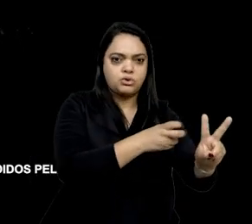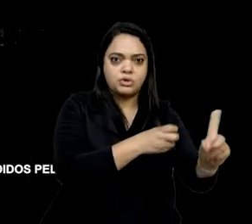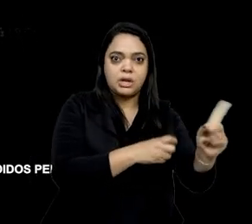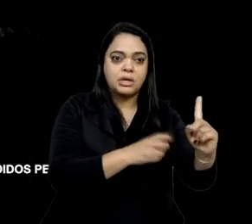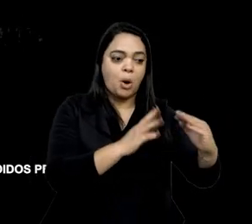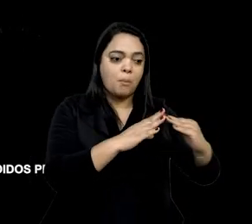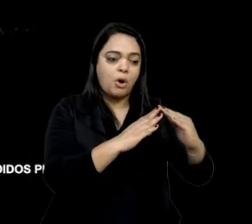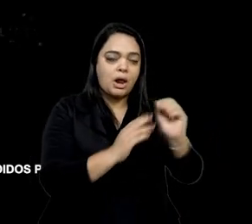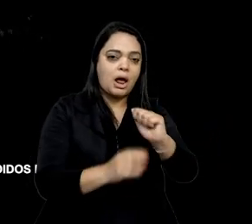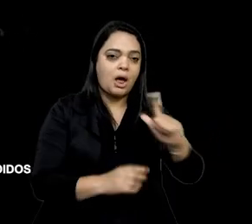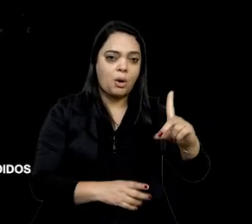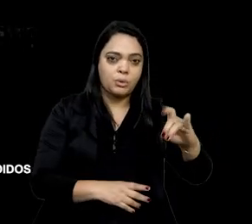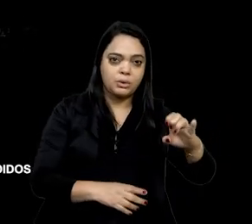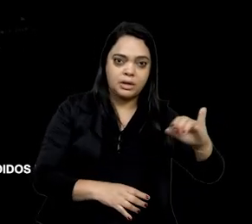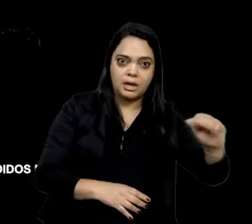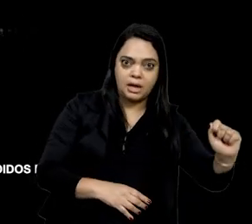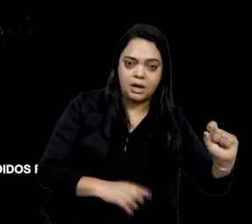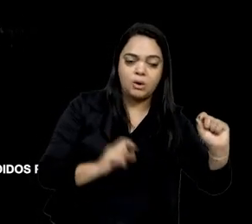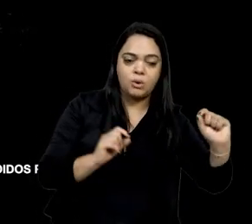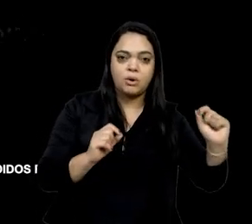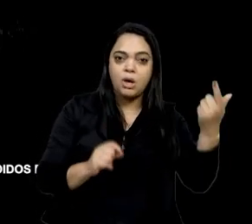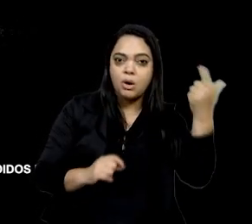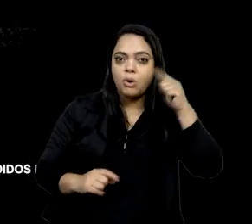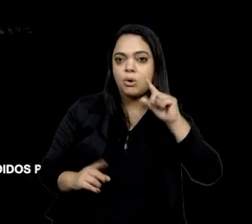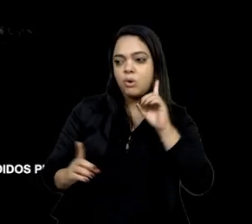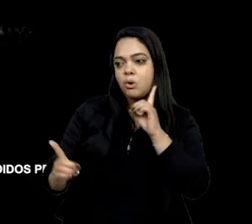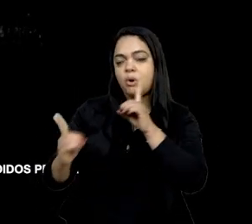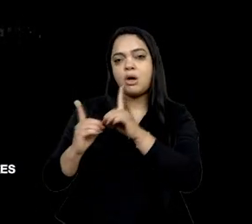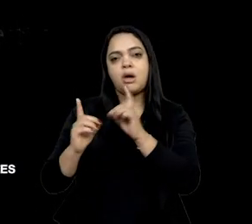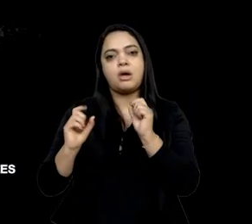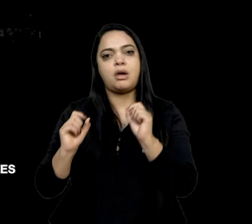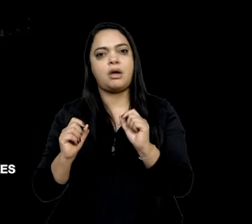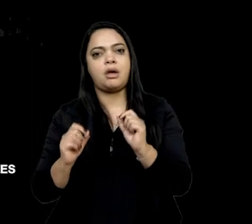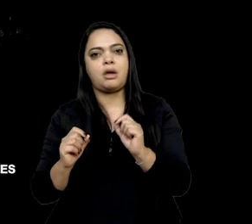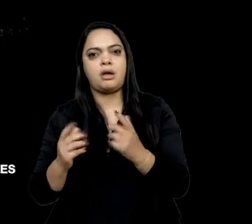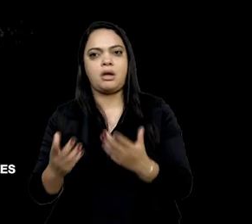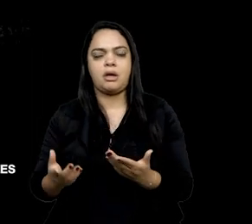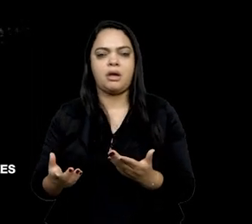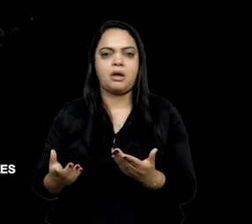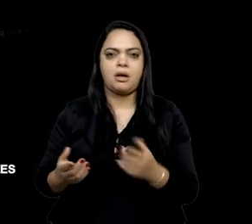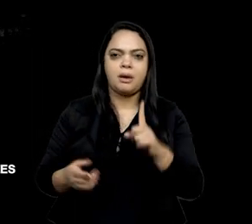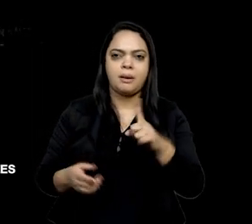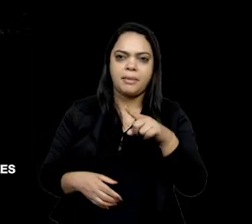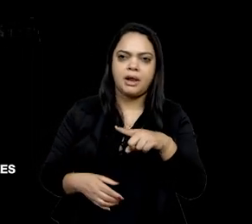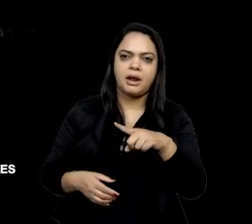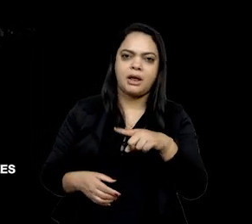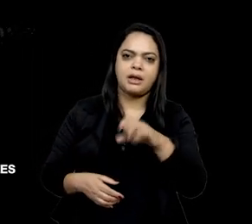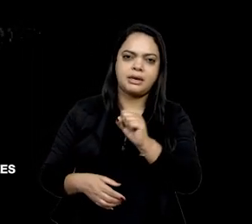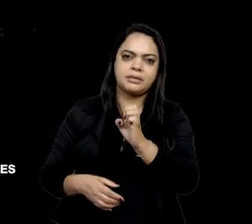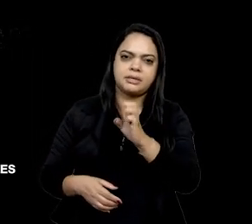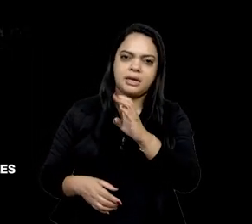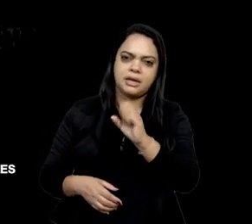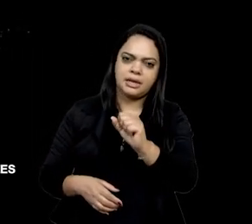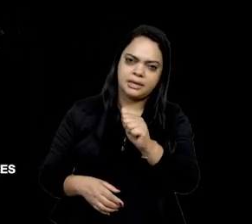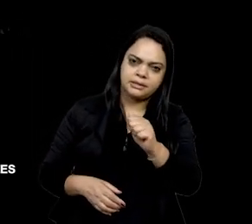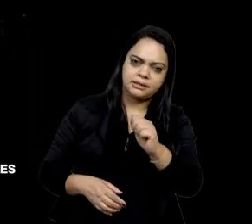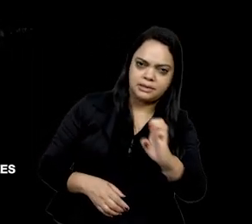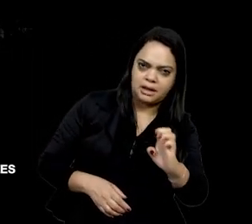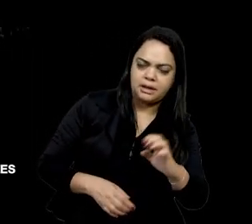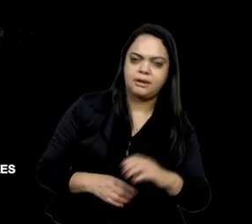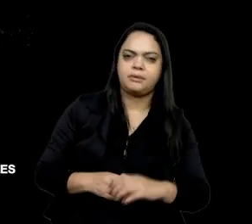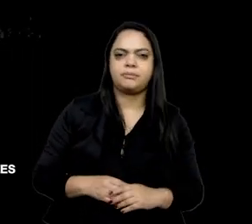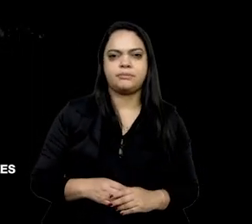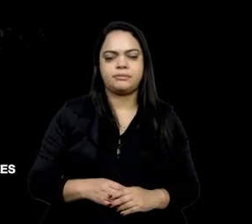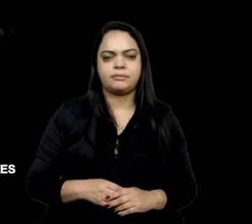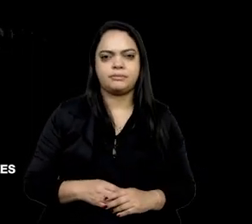não estavam sendo atendidos pela SESAI, que é a Secretaria Especial de Saúde Indígena. Então, um dos limites